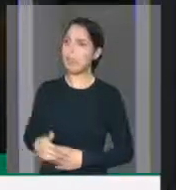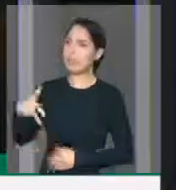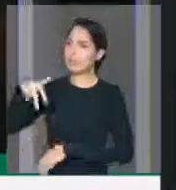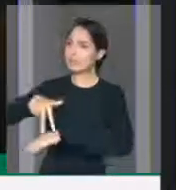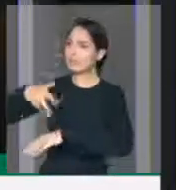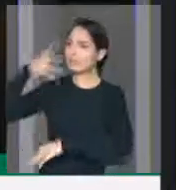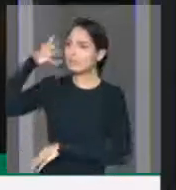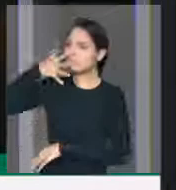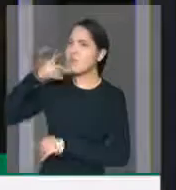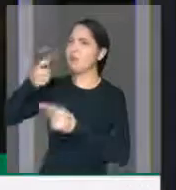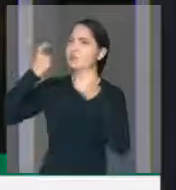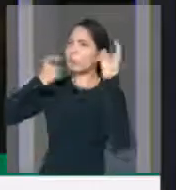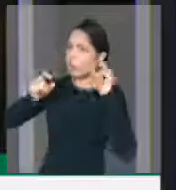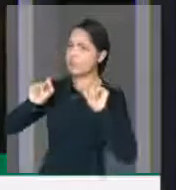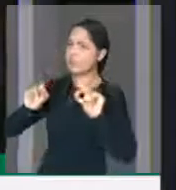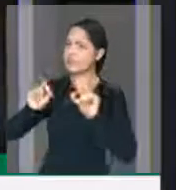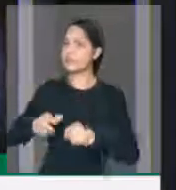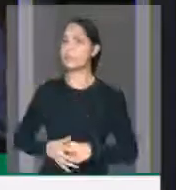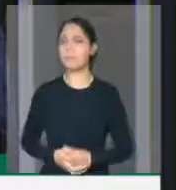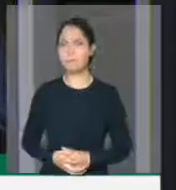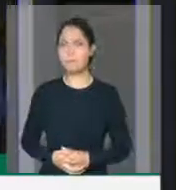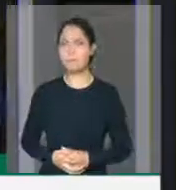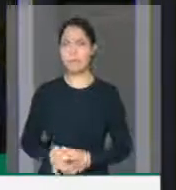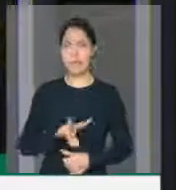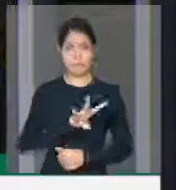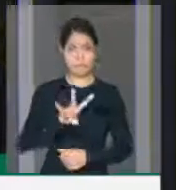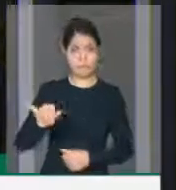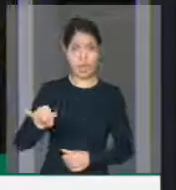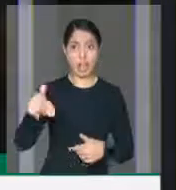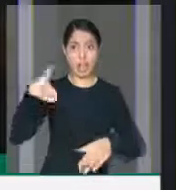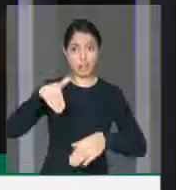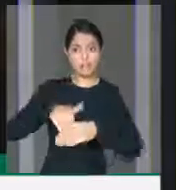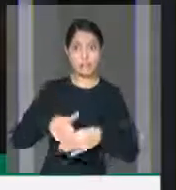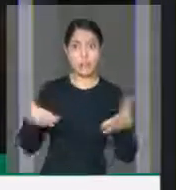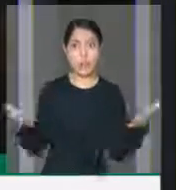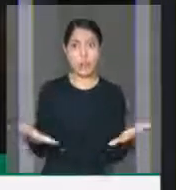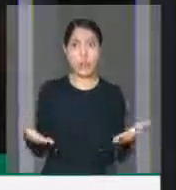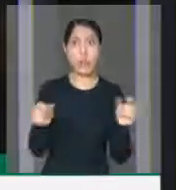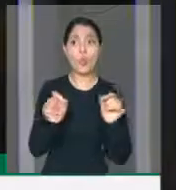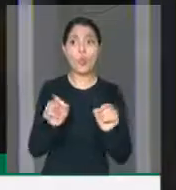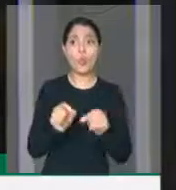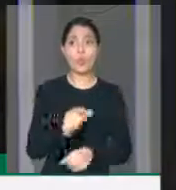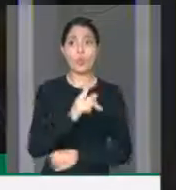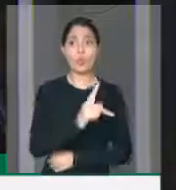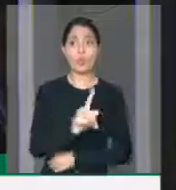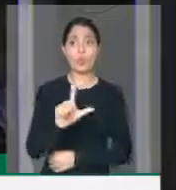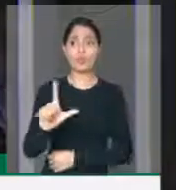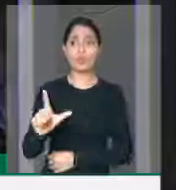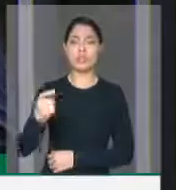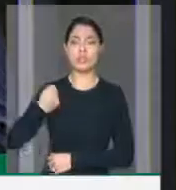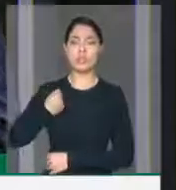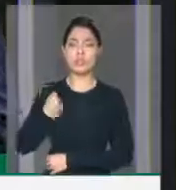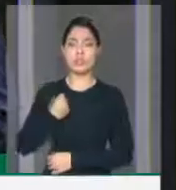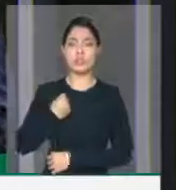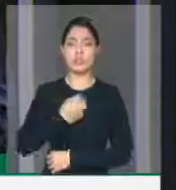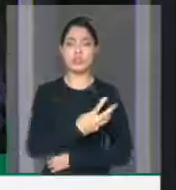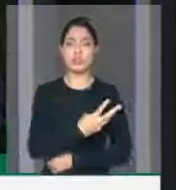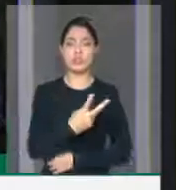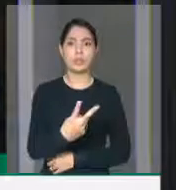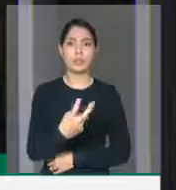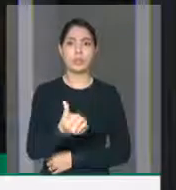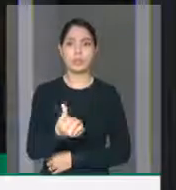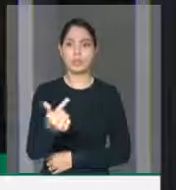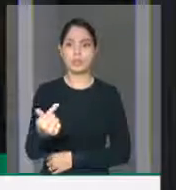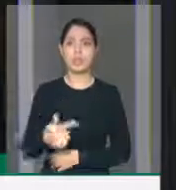sobre a votação que nós teremos na casa, ainda hoje, do PL 3267-2019, senhor presidente.